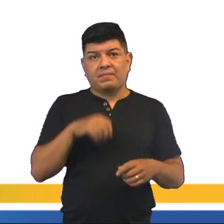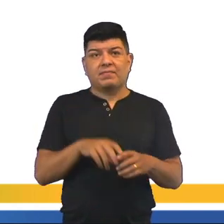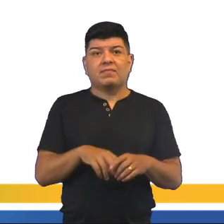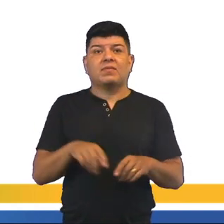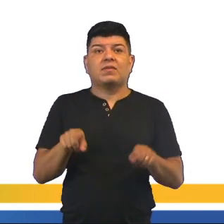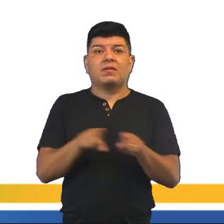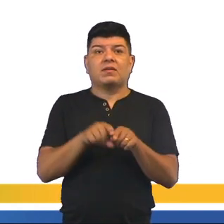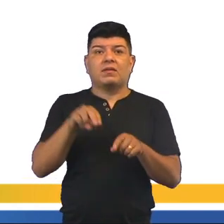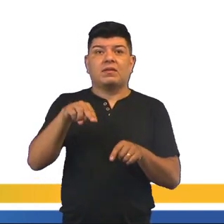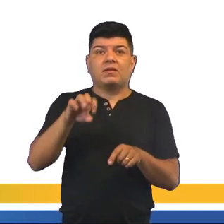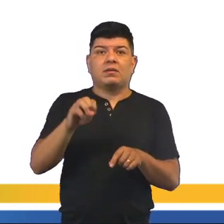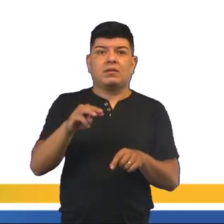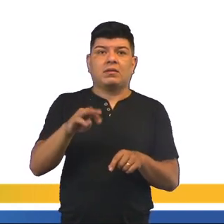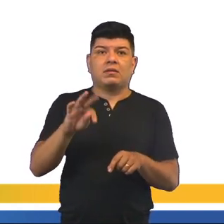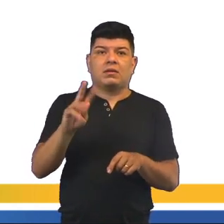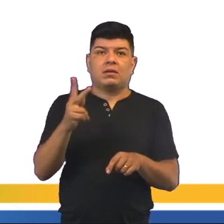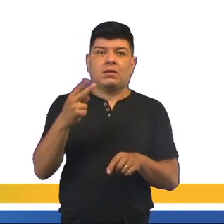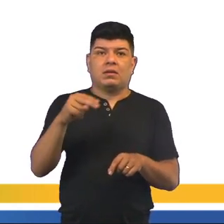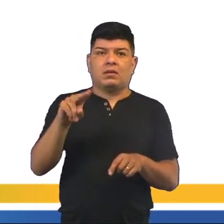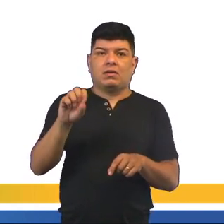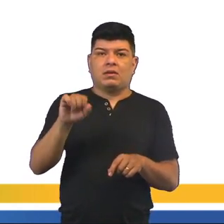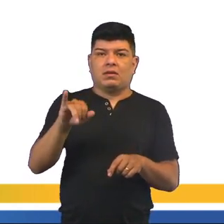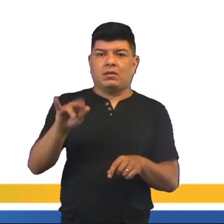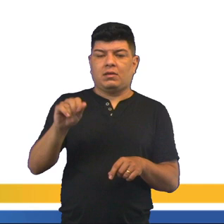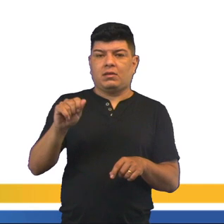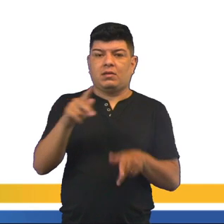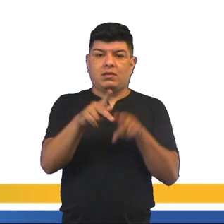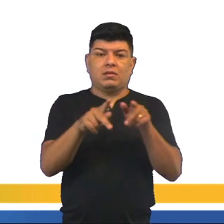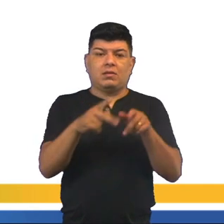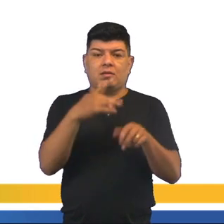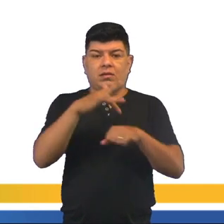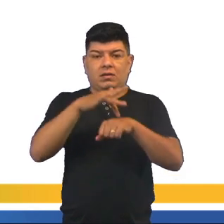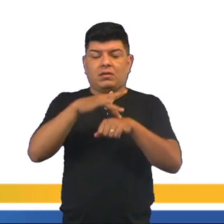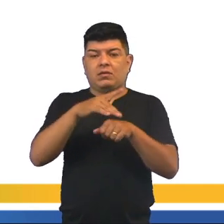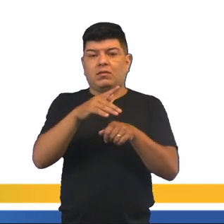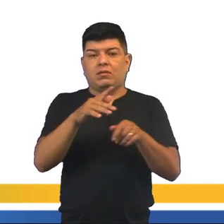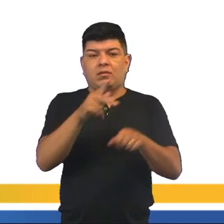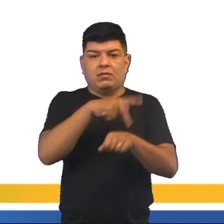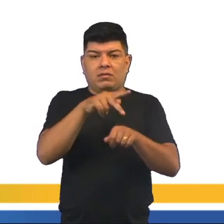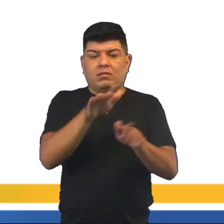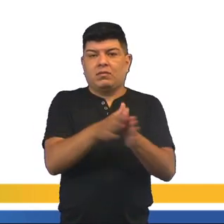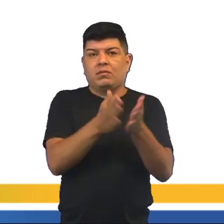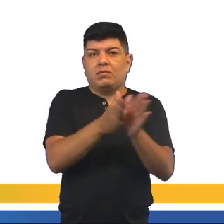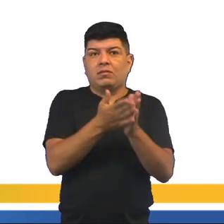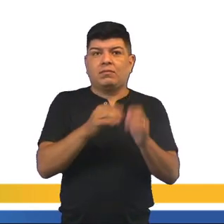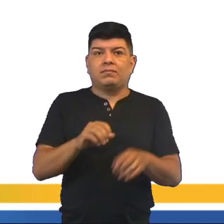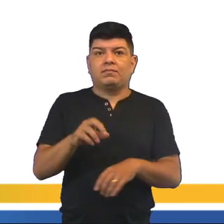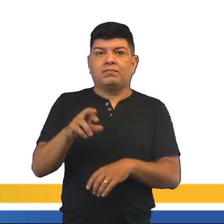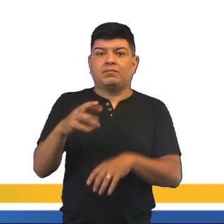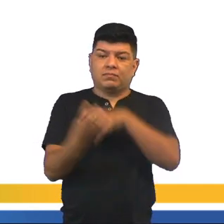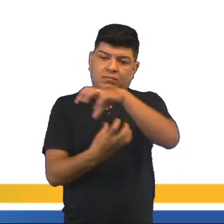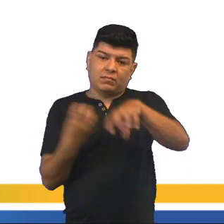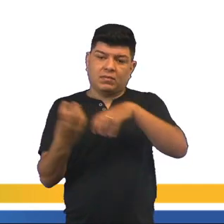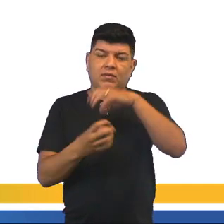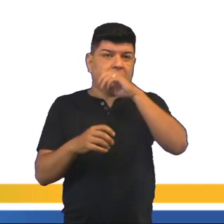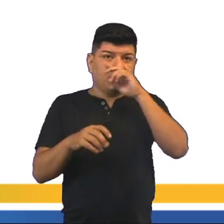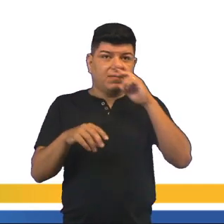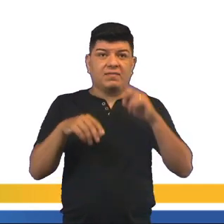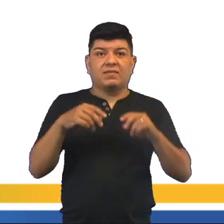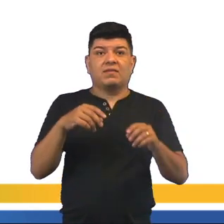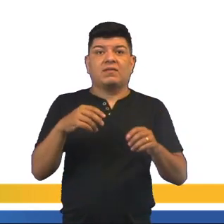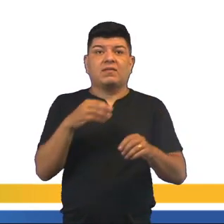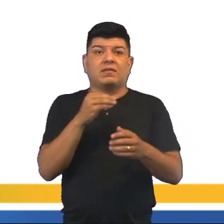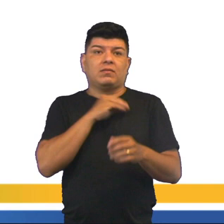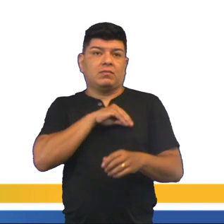Teoria neomalthusiana dizia que a culpa é dos países pobres, do crescimento, e a teoria reformista, ela diz que a